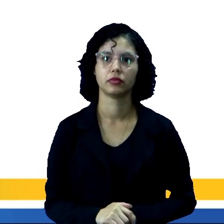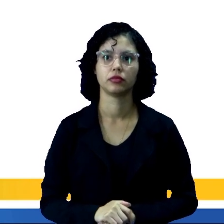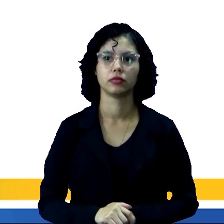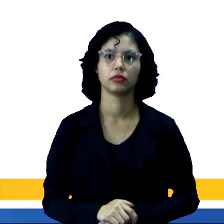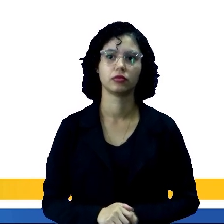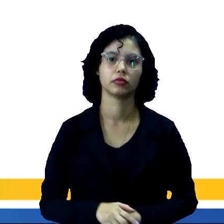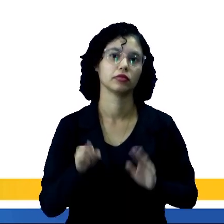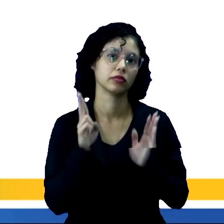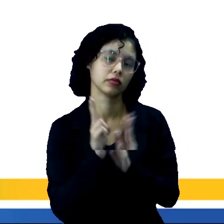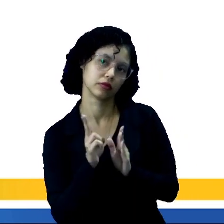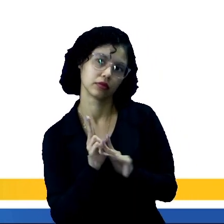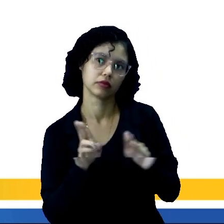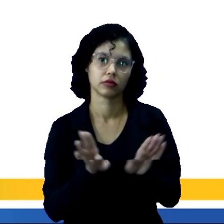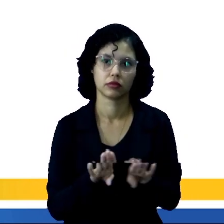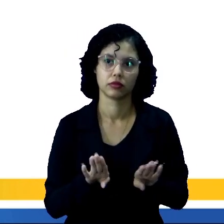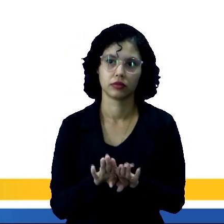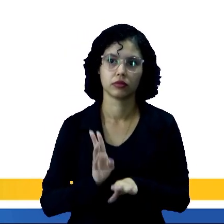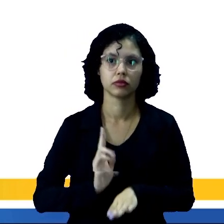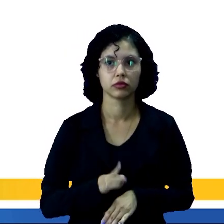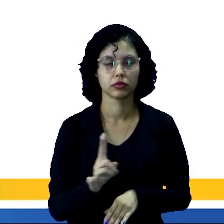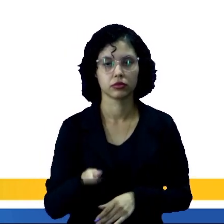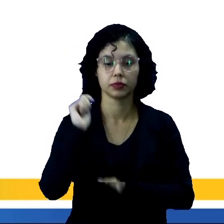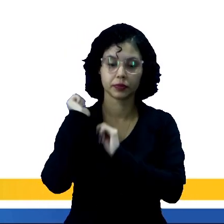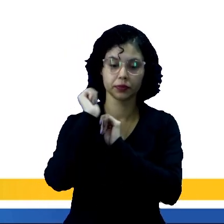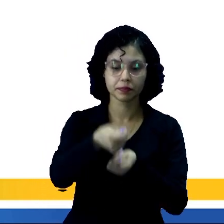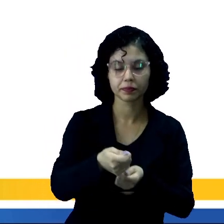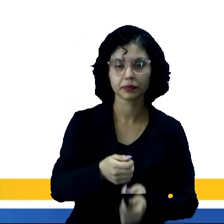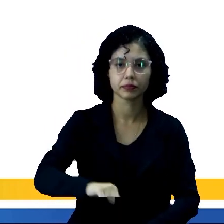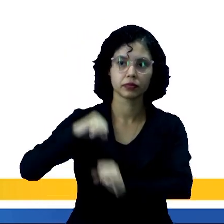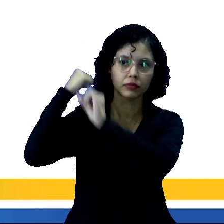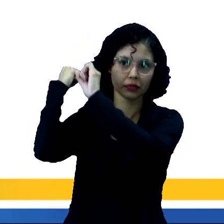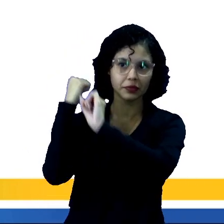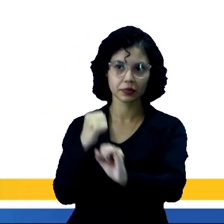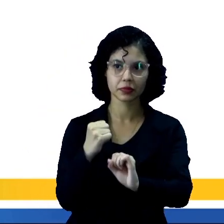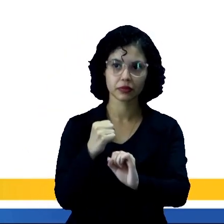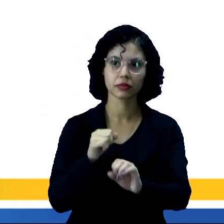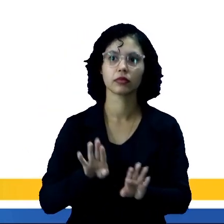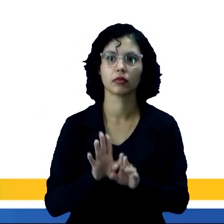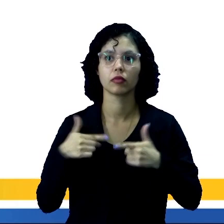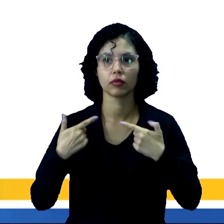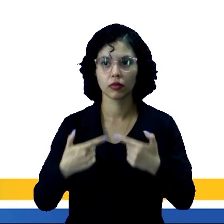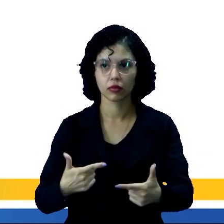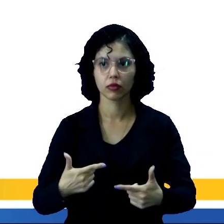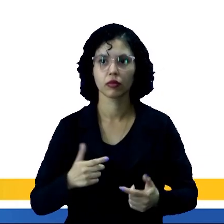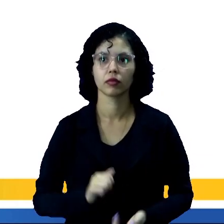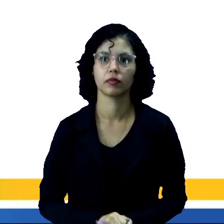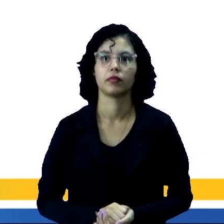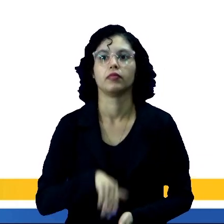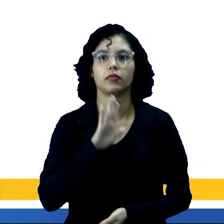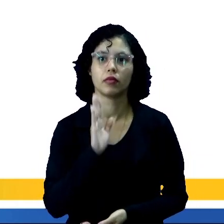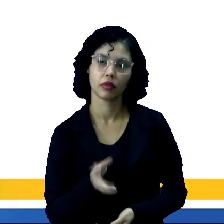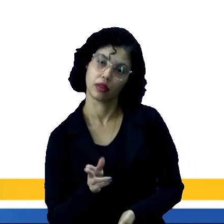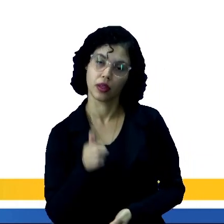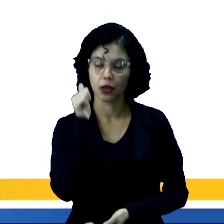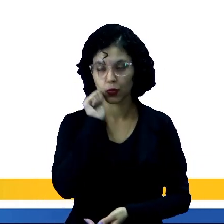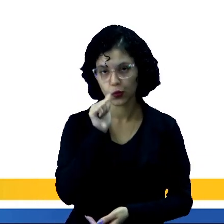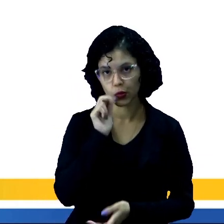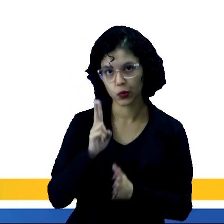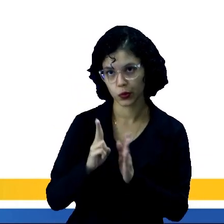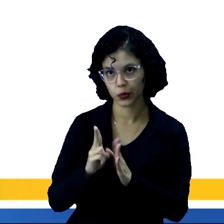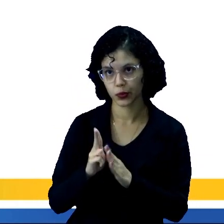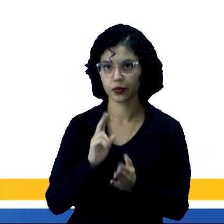Os índios também se dedicavam à pesca, à caça e à guerra. Já as índias, elas